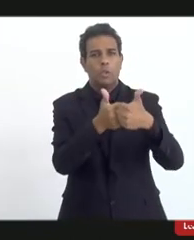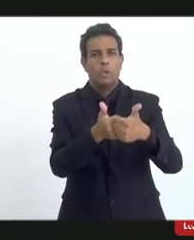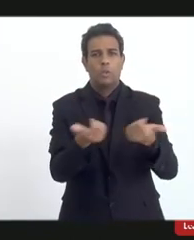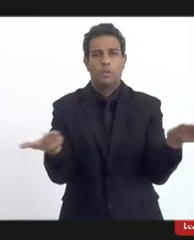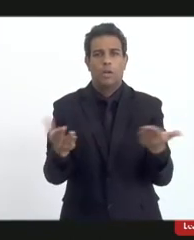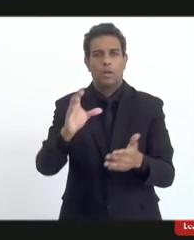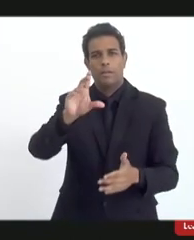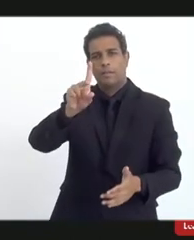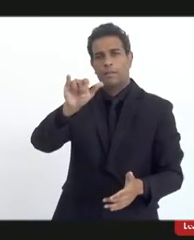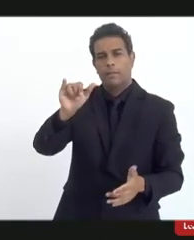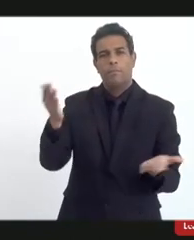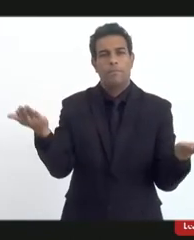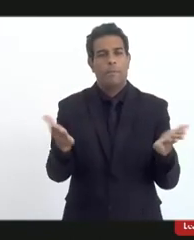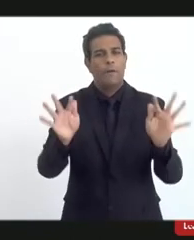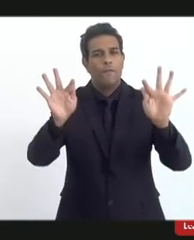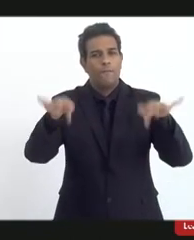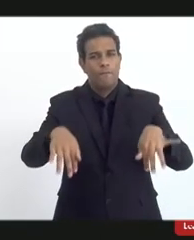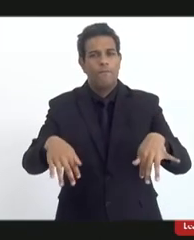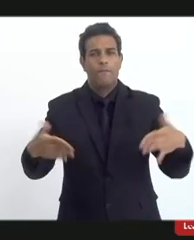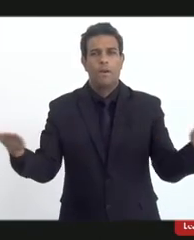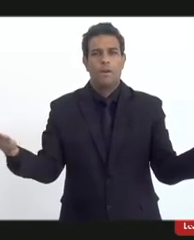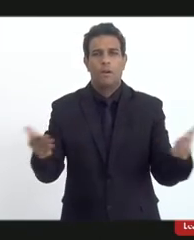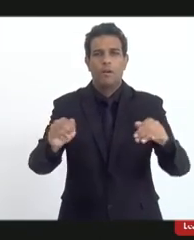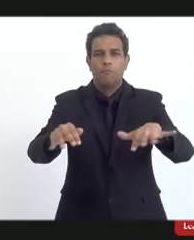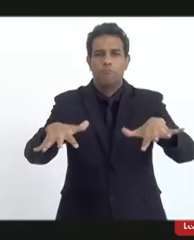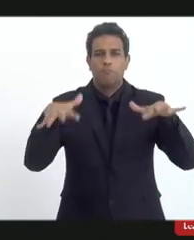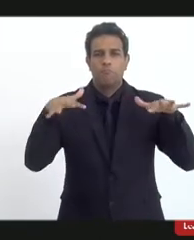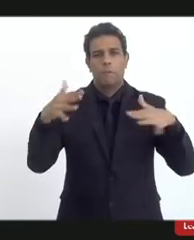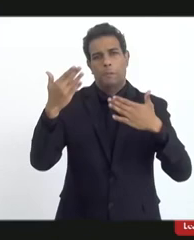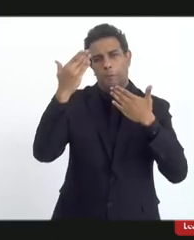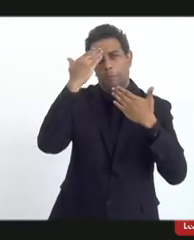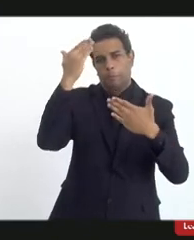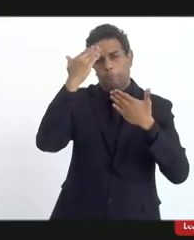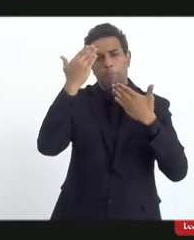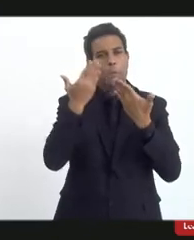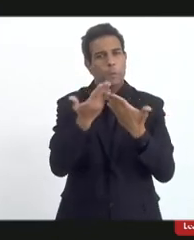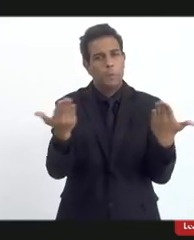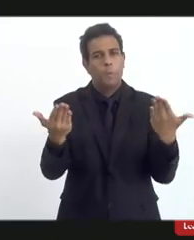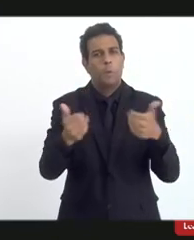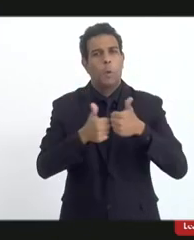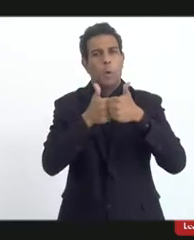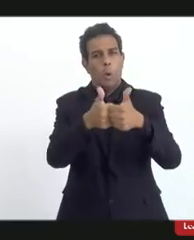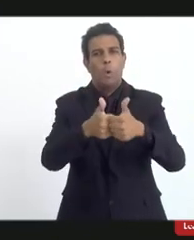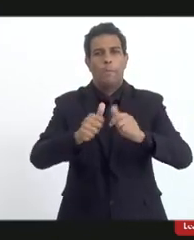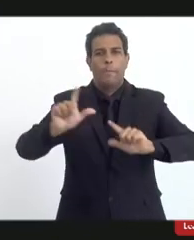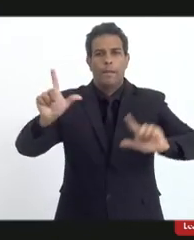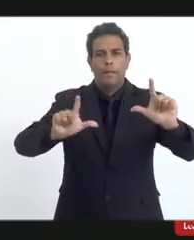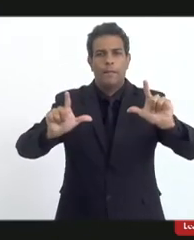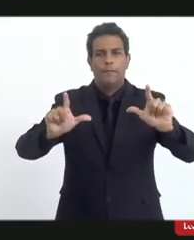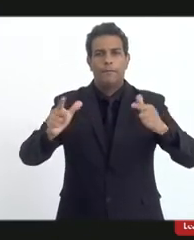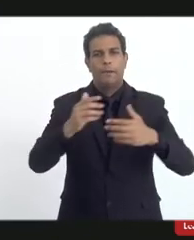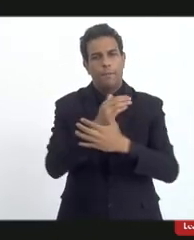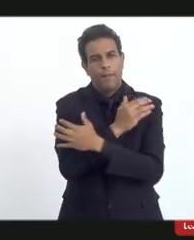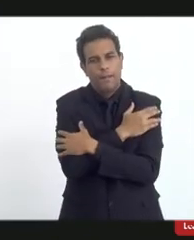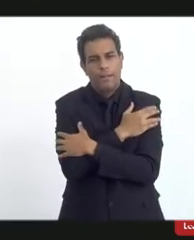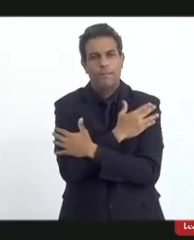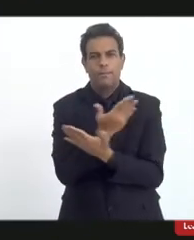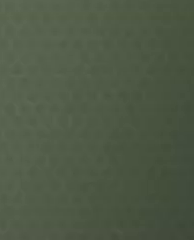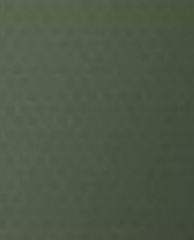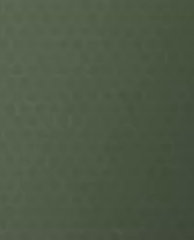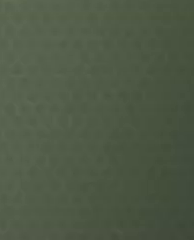CPI declaro encerrada a presente audiência obrigada a todas e todos que nos acompanham pela TV Alerj um abraço